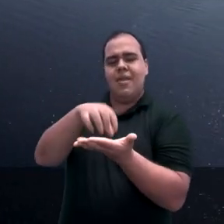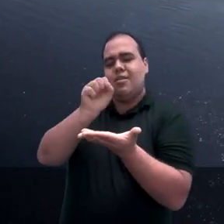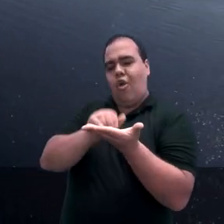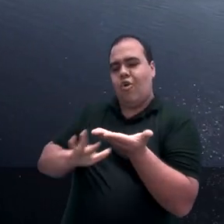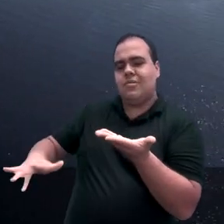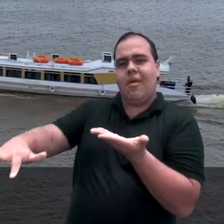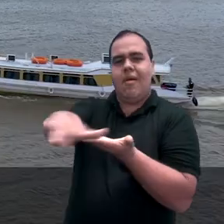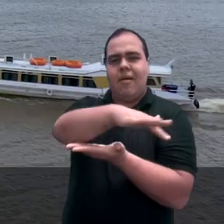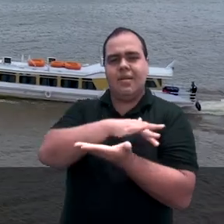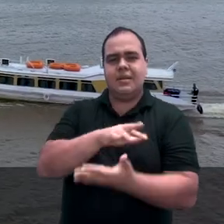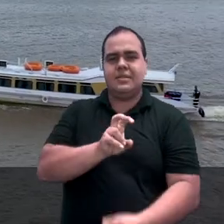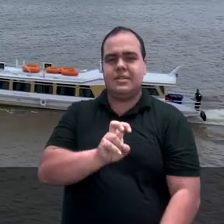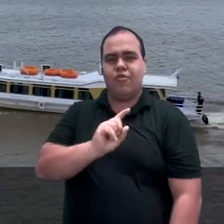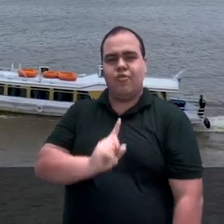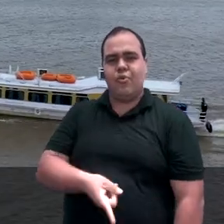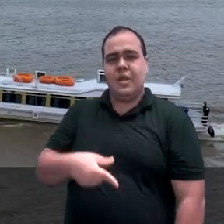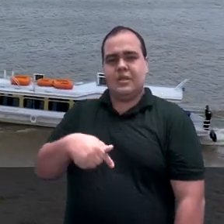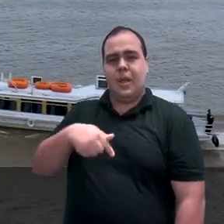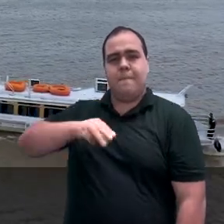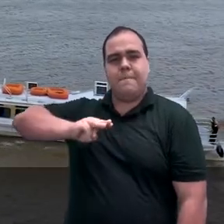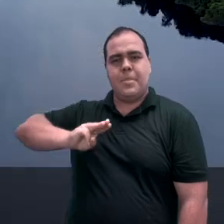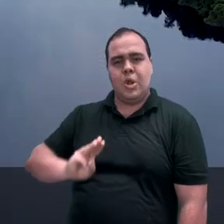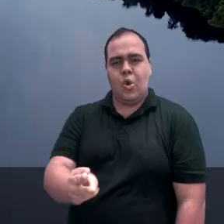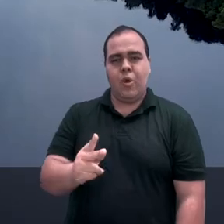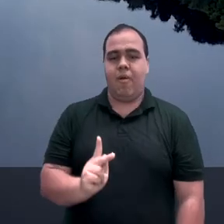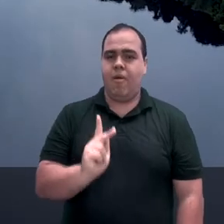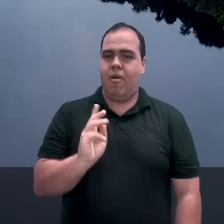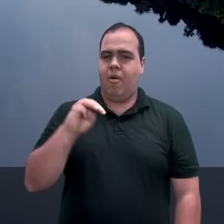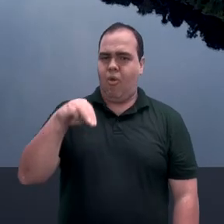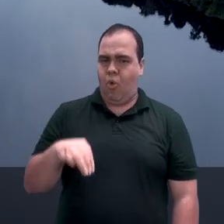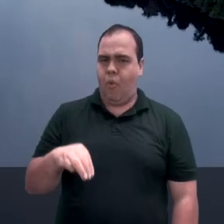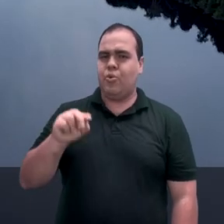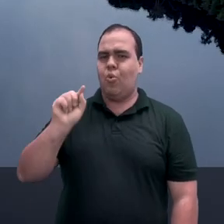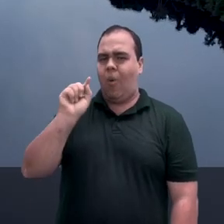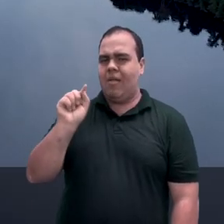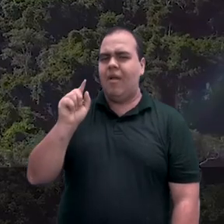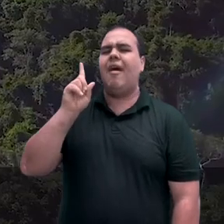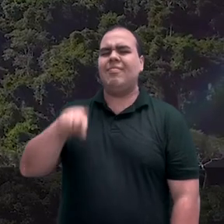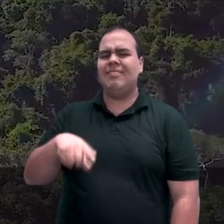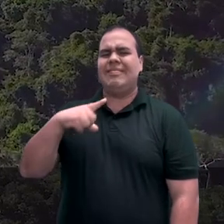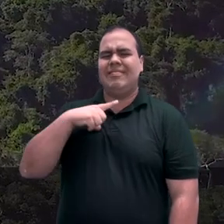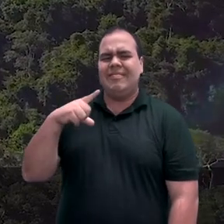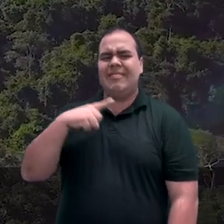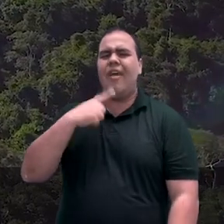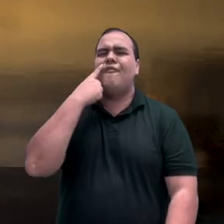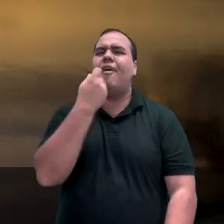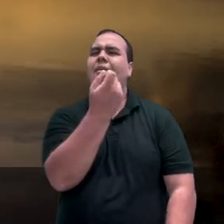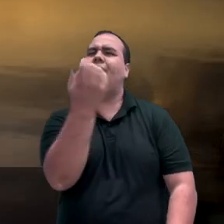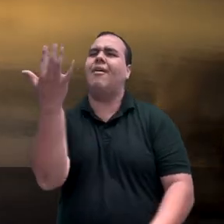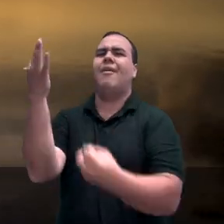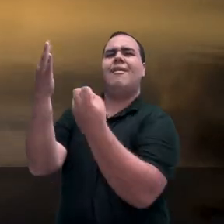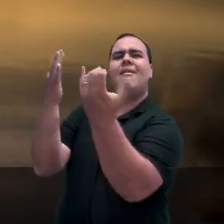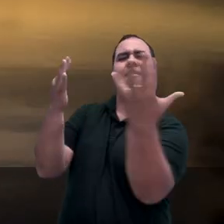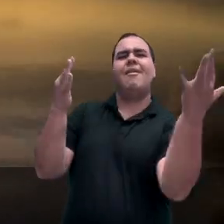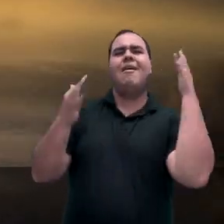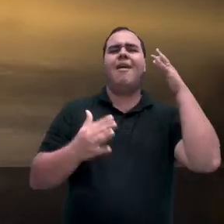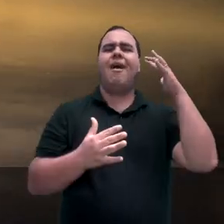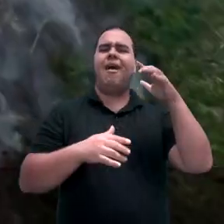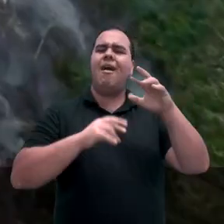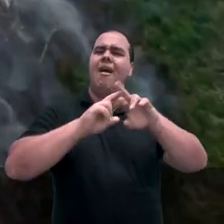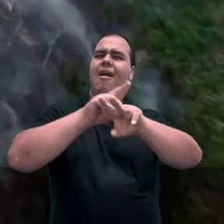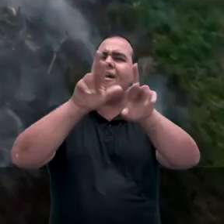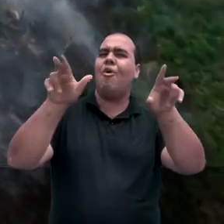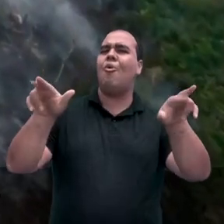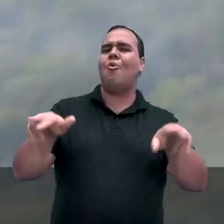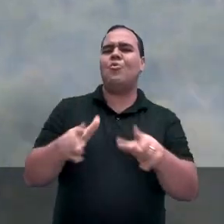ilhas oceânicas. 5,7 milhões de quilômetros quadrados de paisagens e recursos naturais.